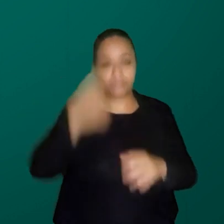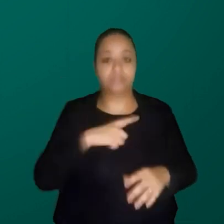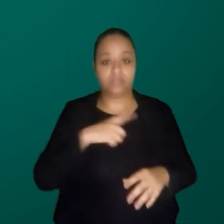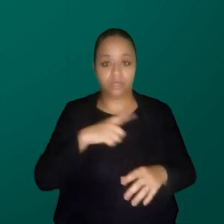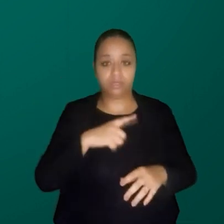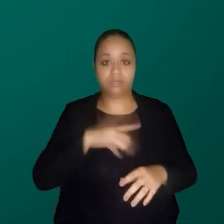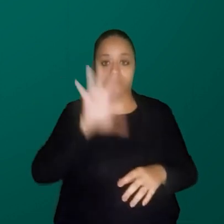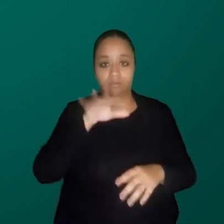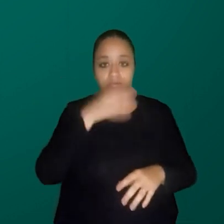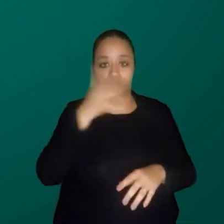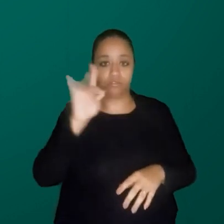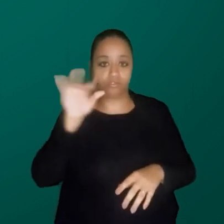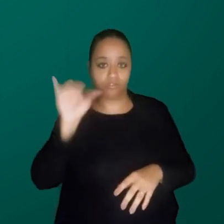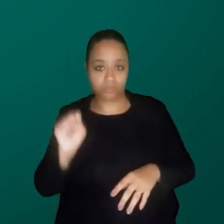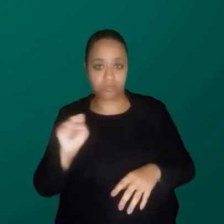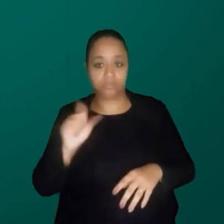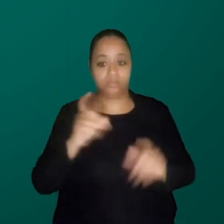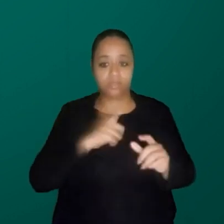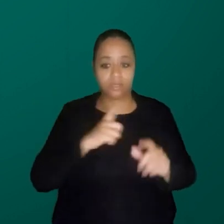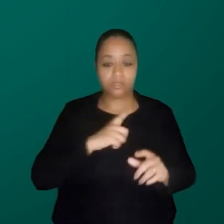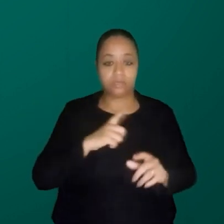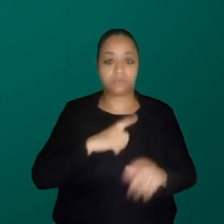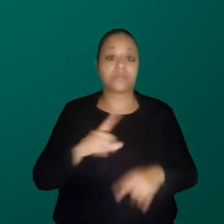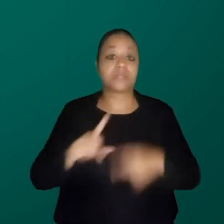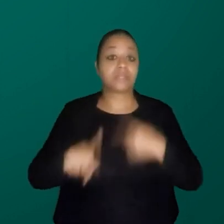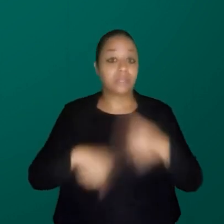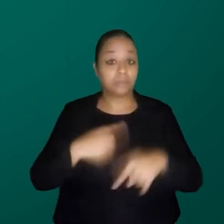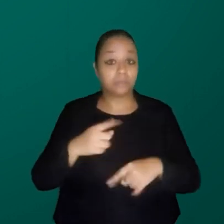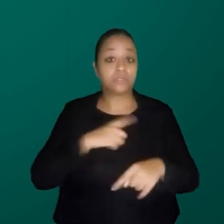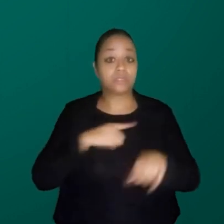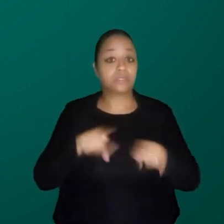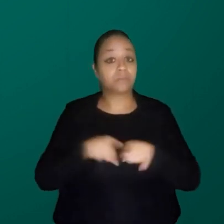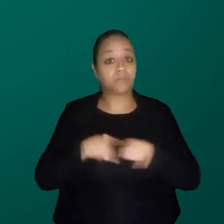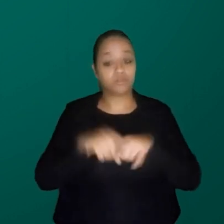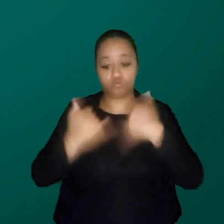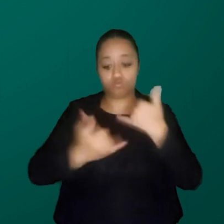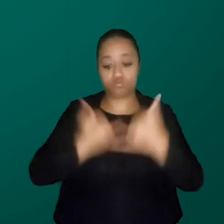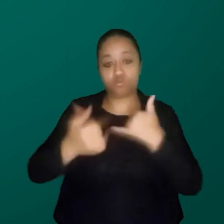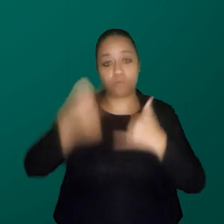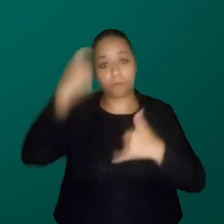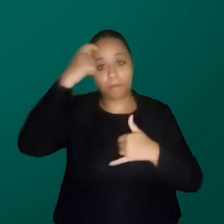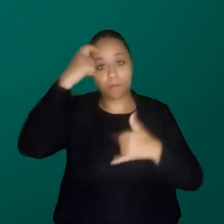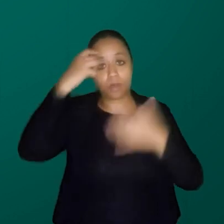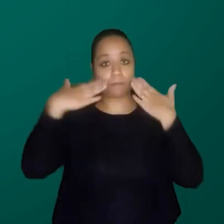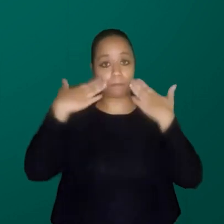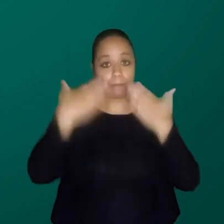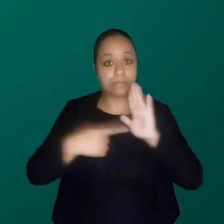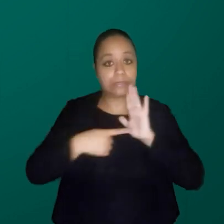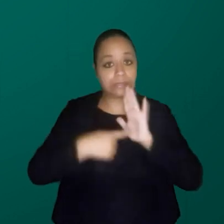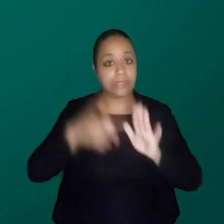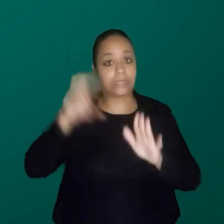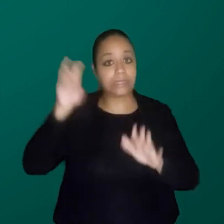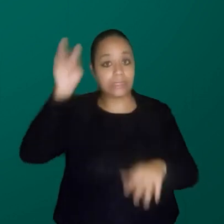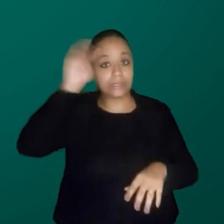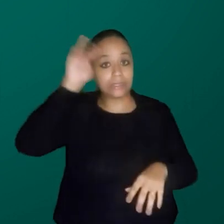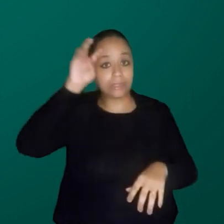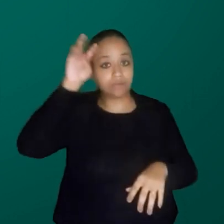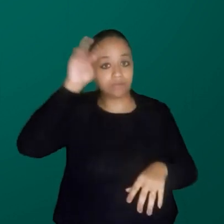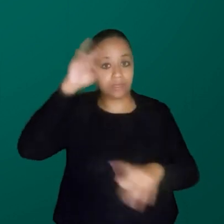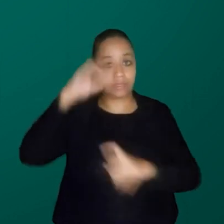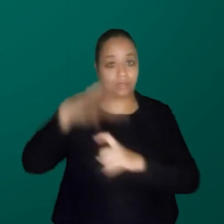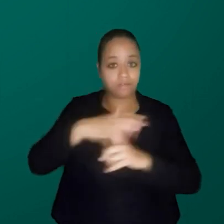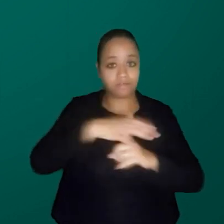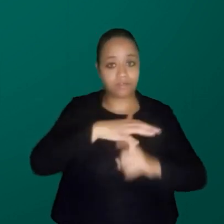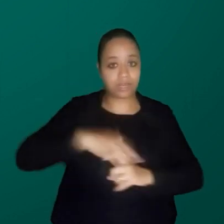calendário lá, vocês podem baixar. E vai ter também o jogo da memória, que vai ser apresentado quinta-feira aqui na Feira de Ideias, tá bom? Quinta